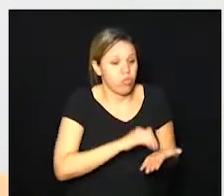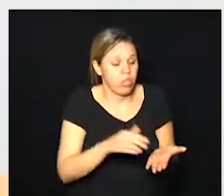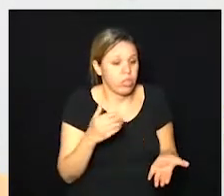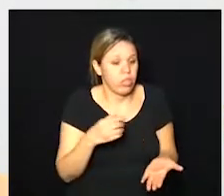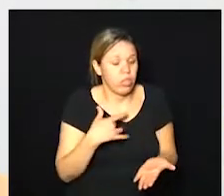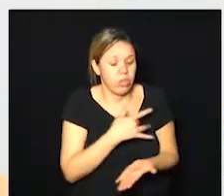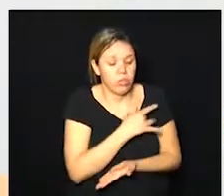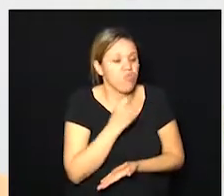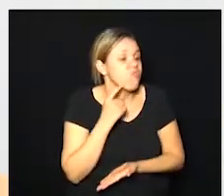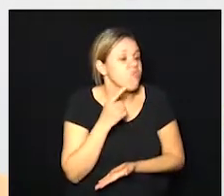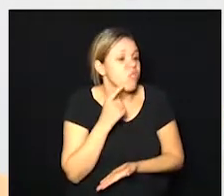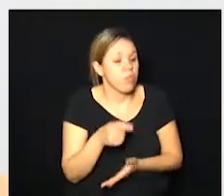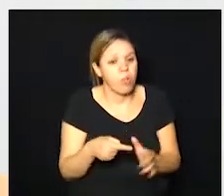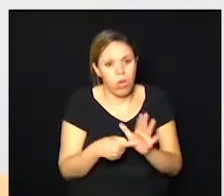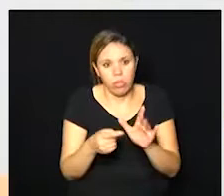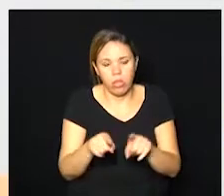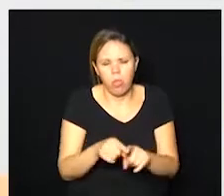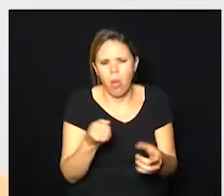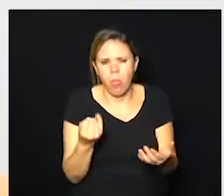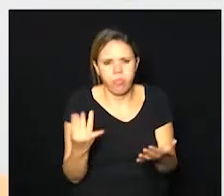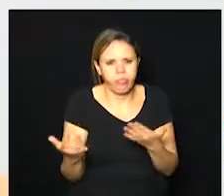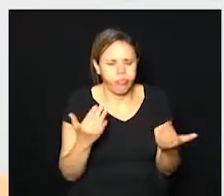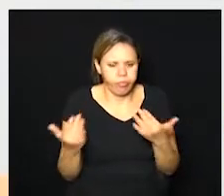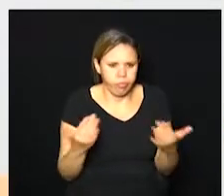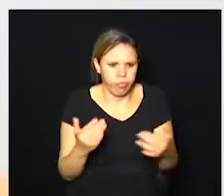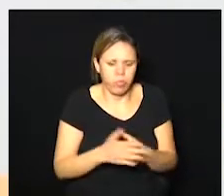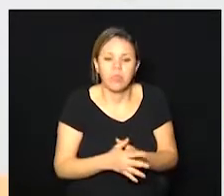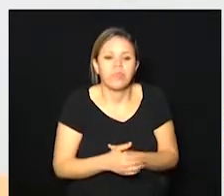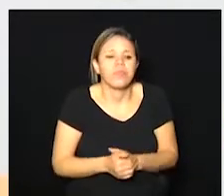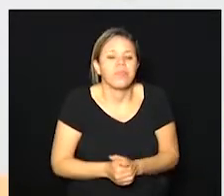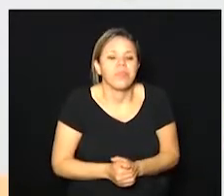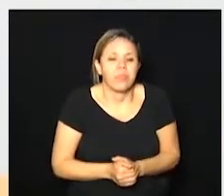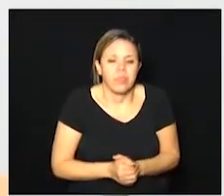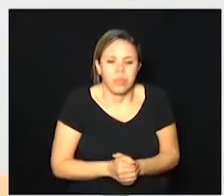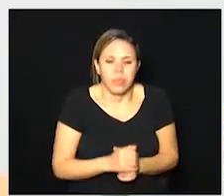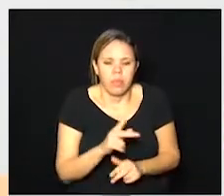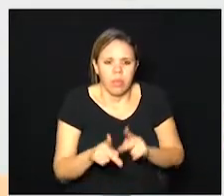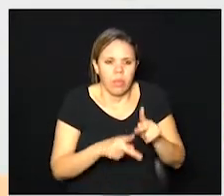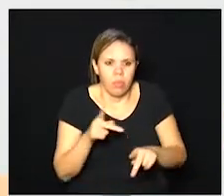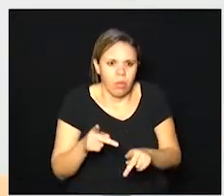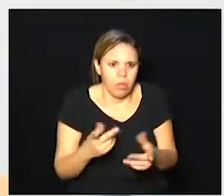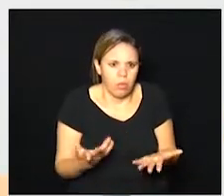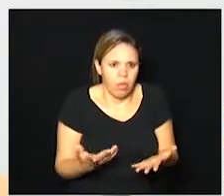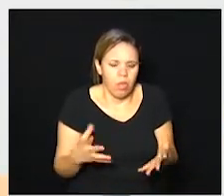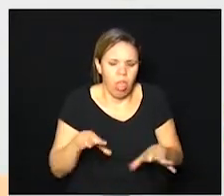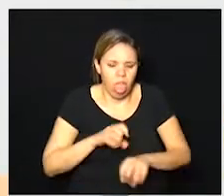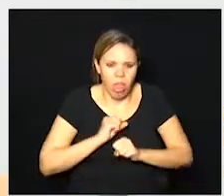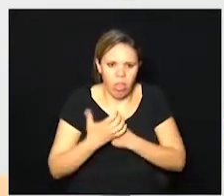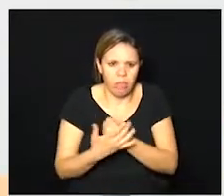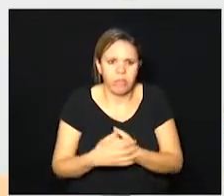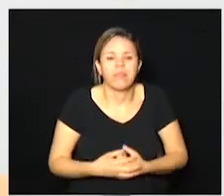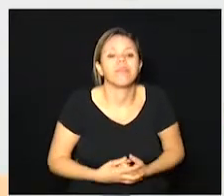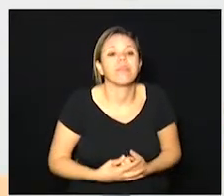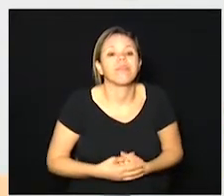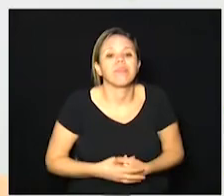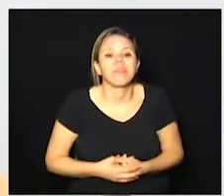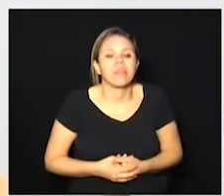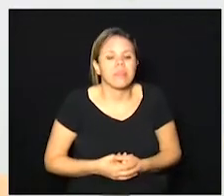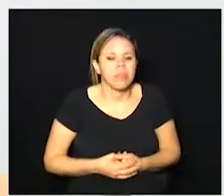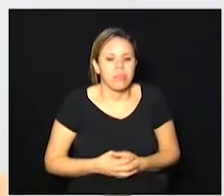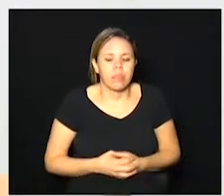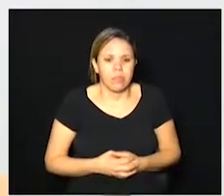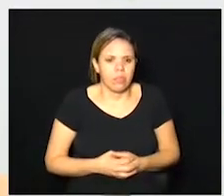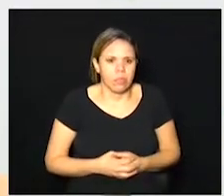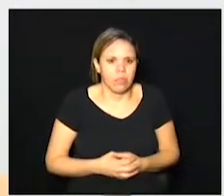também pela proporção né das pessoas que estariam contaminadas a